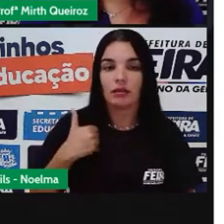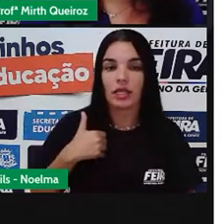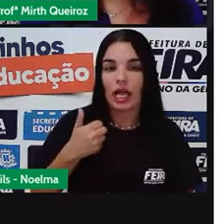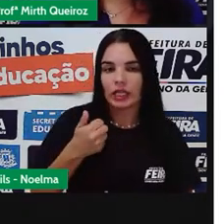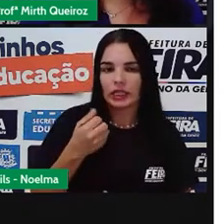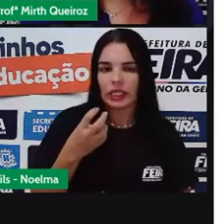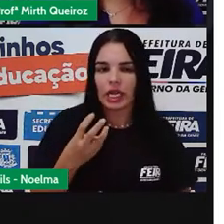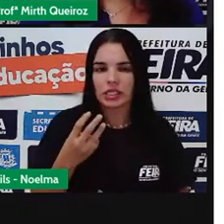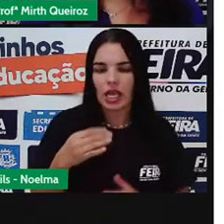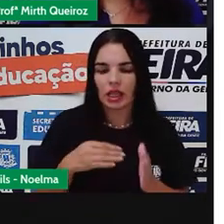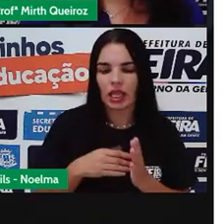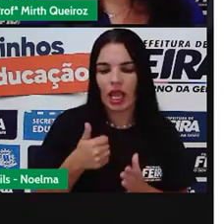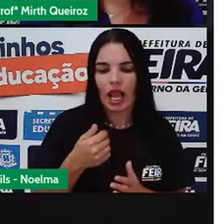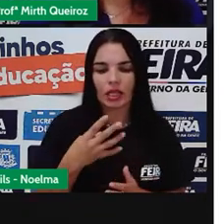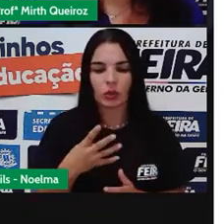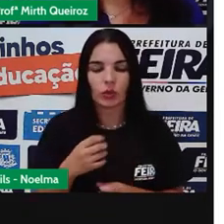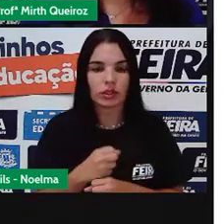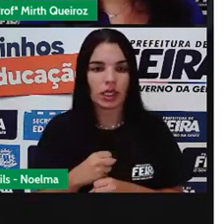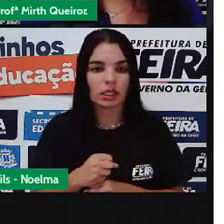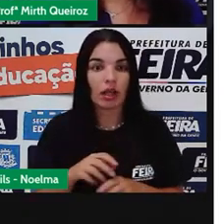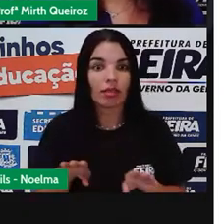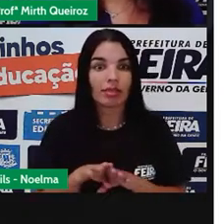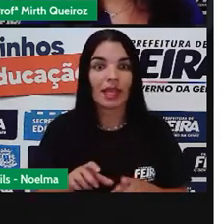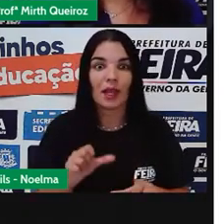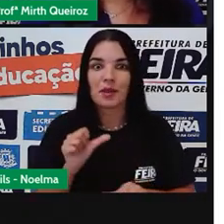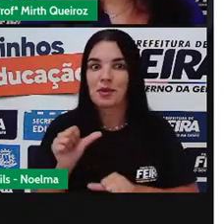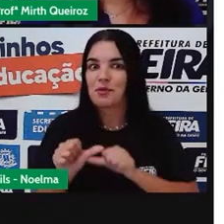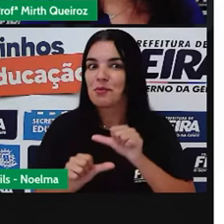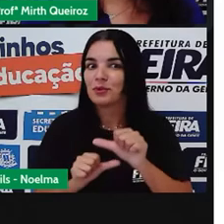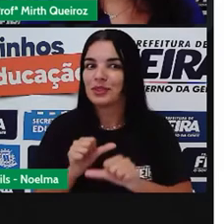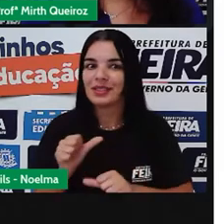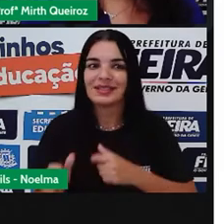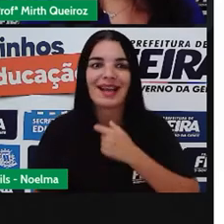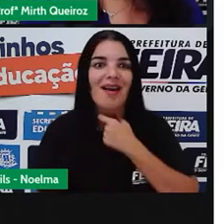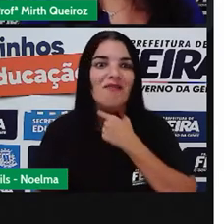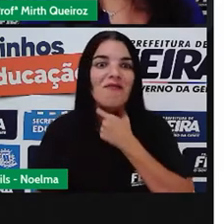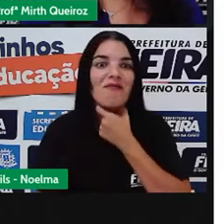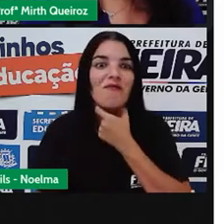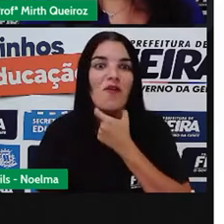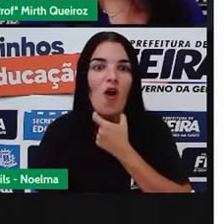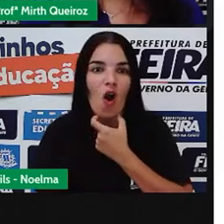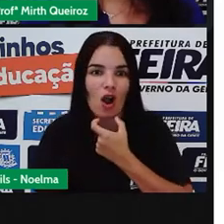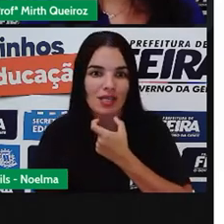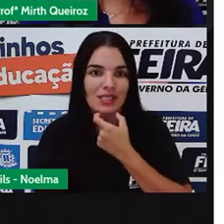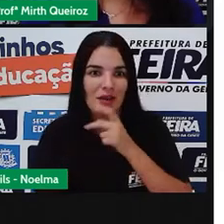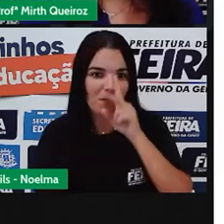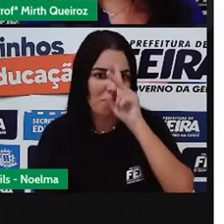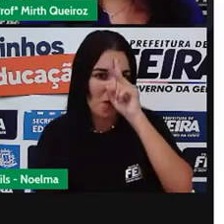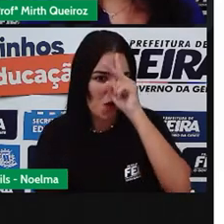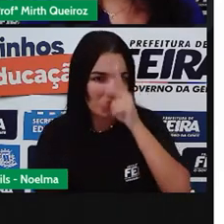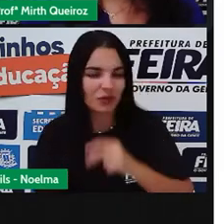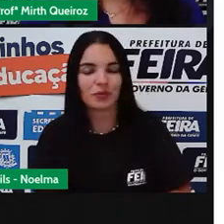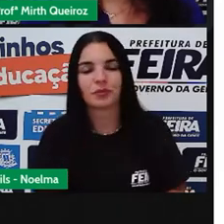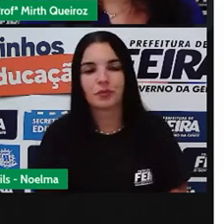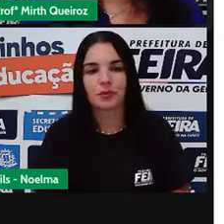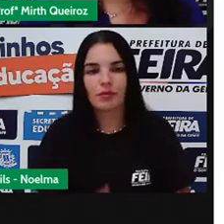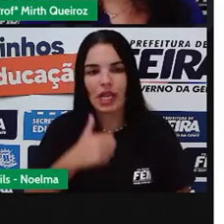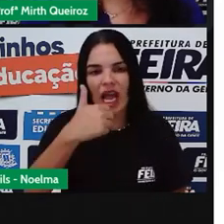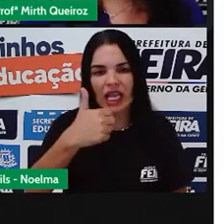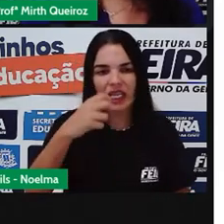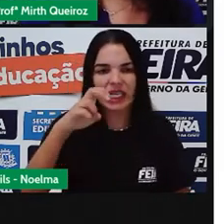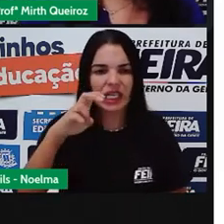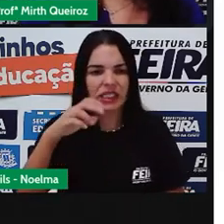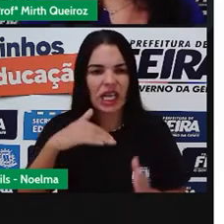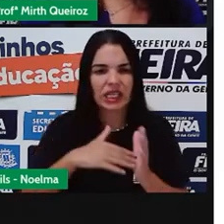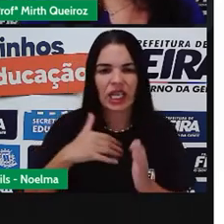14 anos, há a mudança na voz. A voz vai ficar mais grave. Dos 15 aos 16 anos de